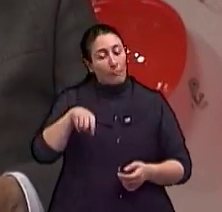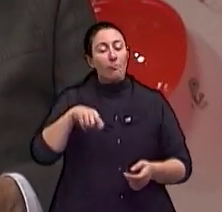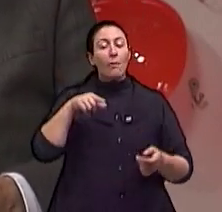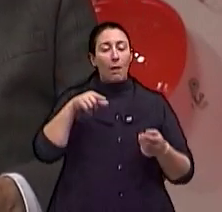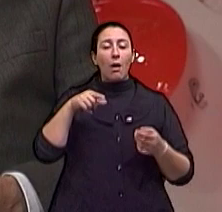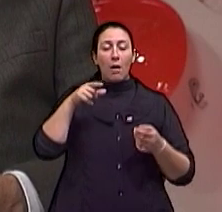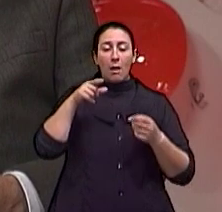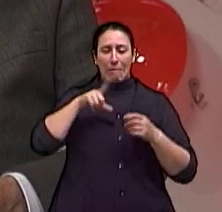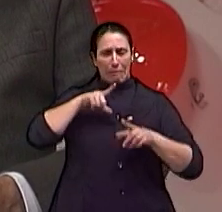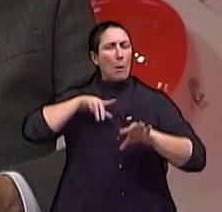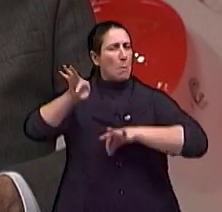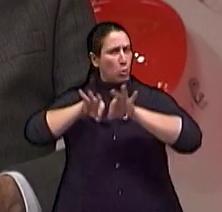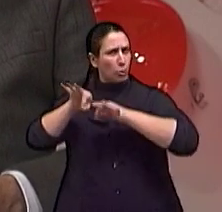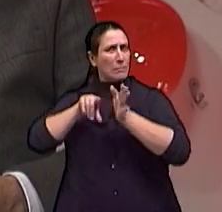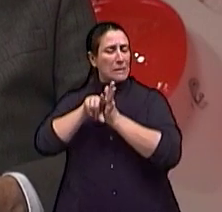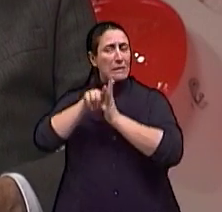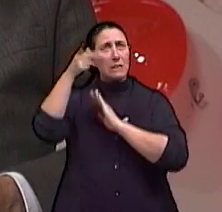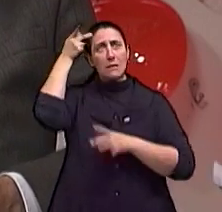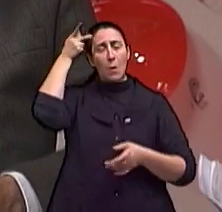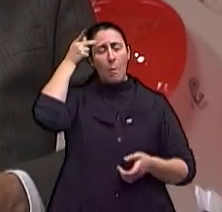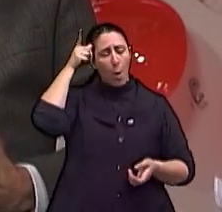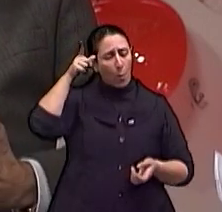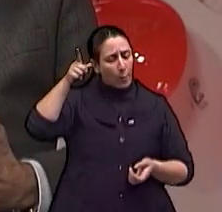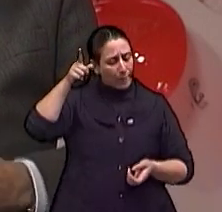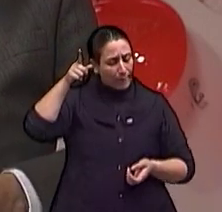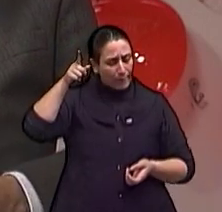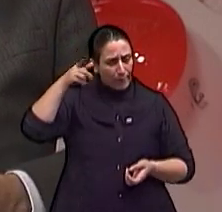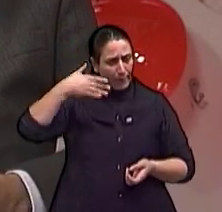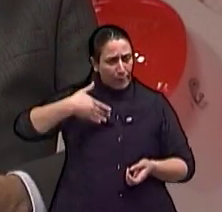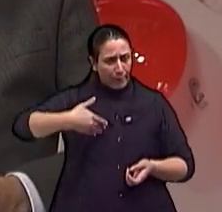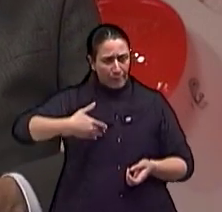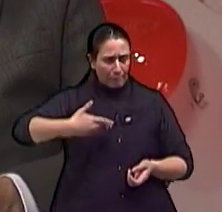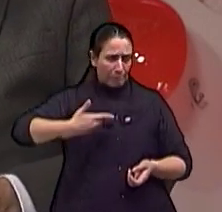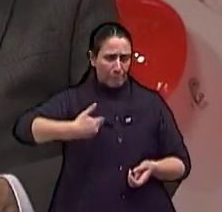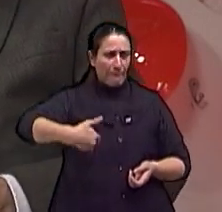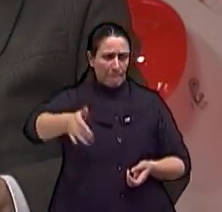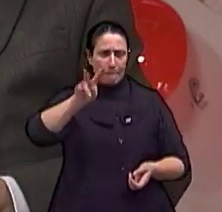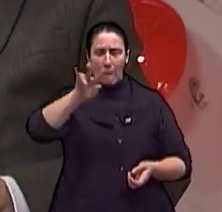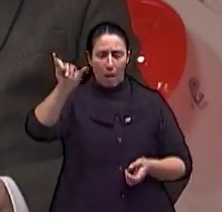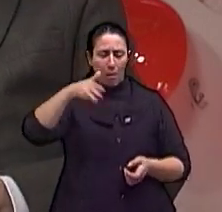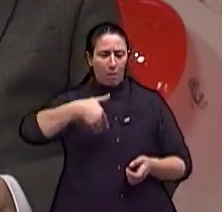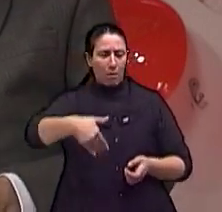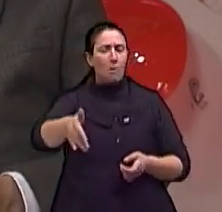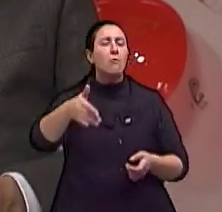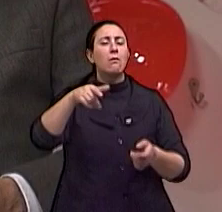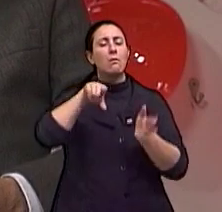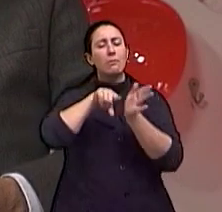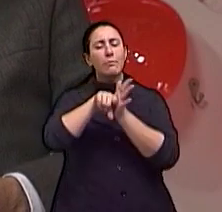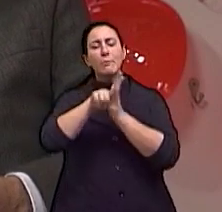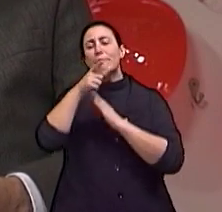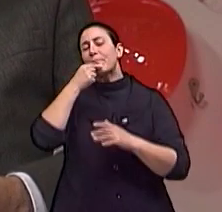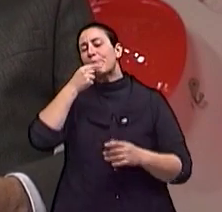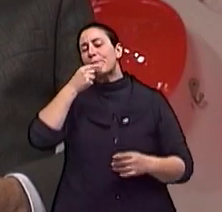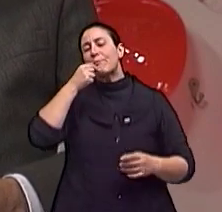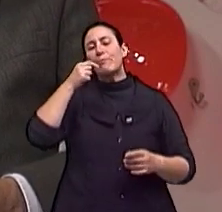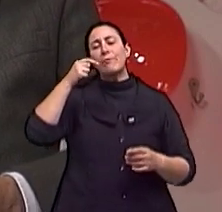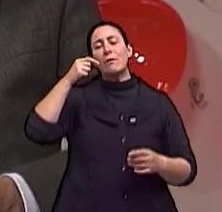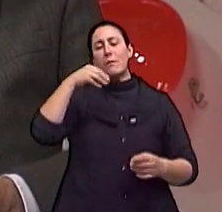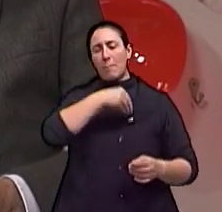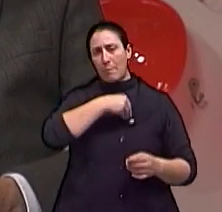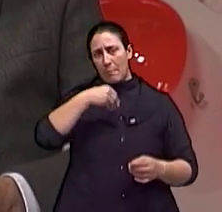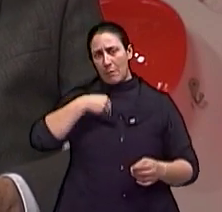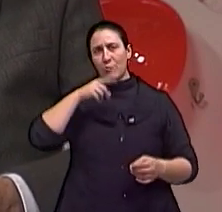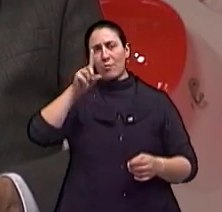existe um projeto de pesquisa aqui em São Paulo, que vai ser implementado, né? Do professor De Salles sobre obesidade